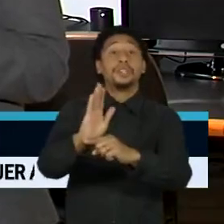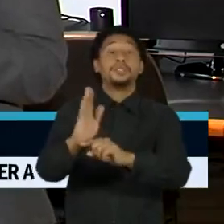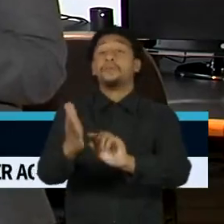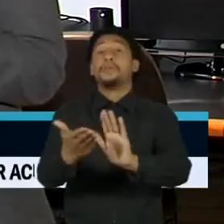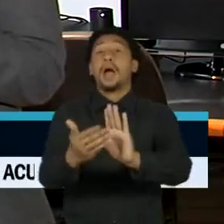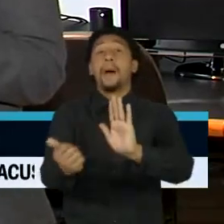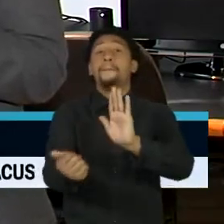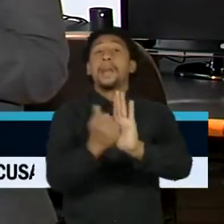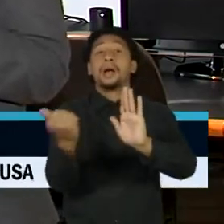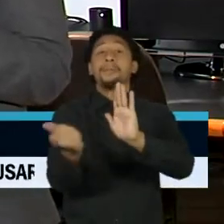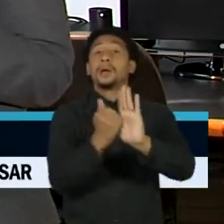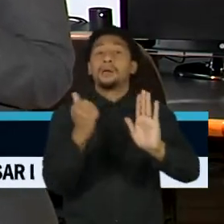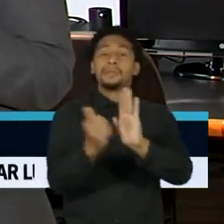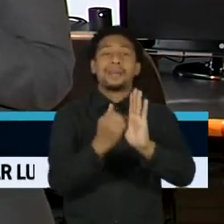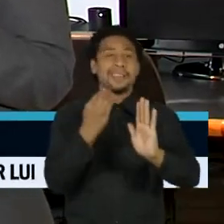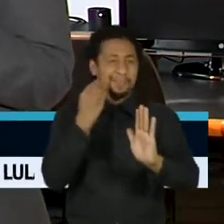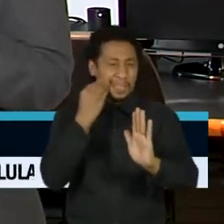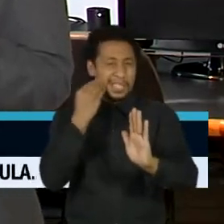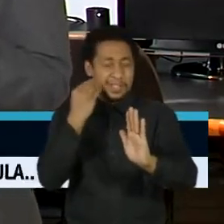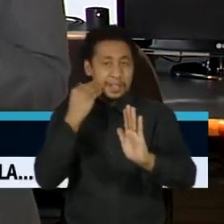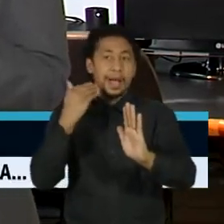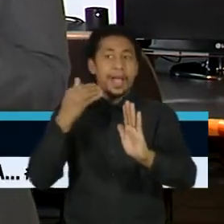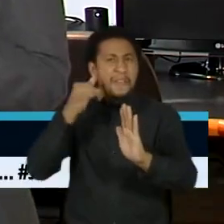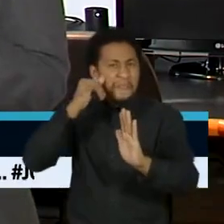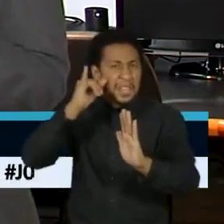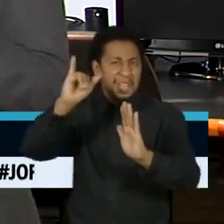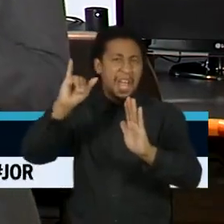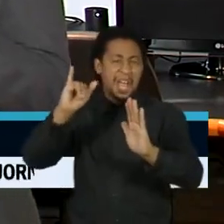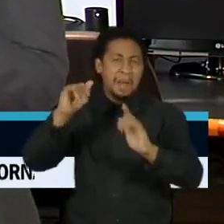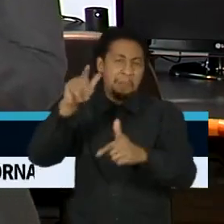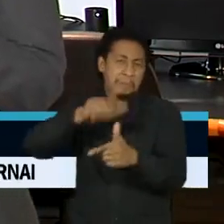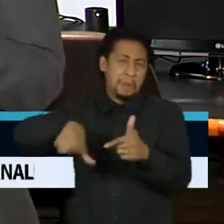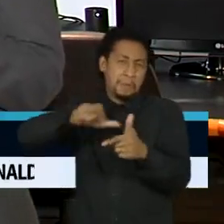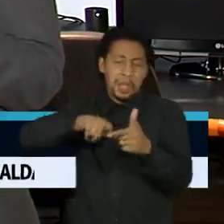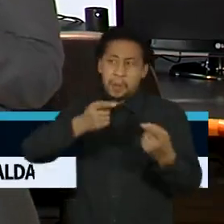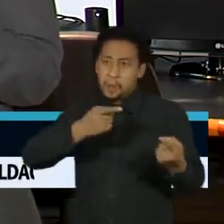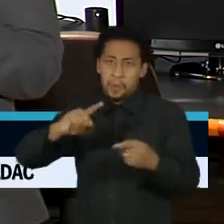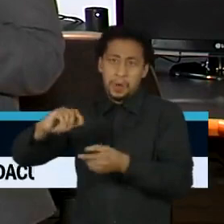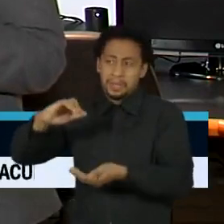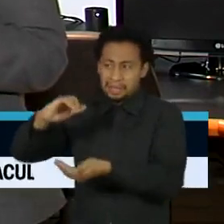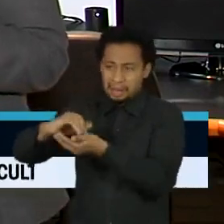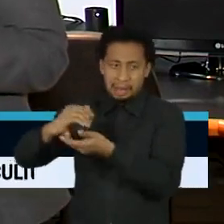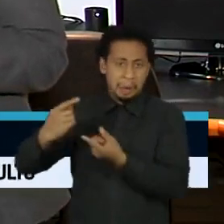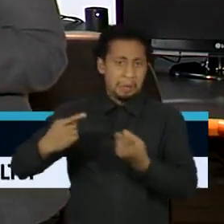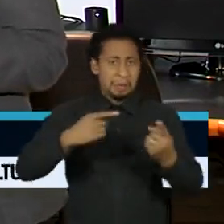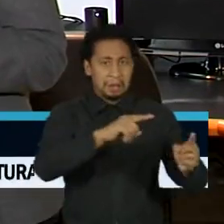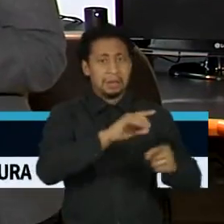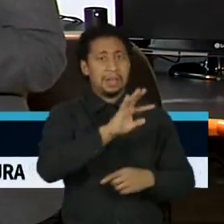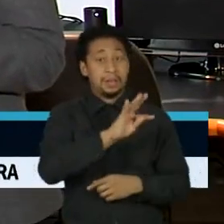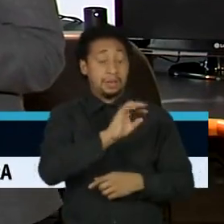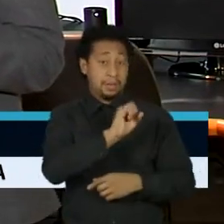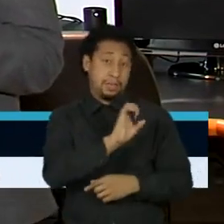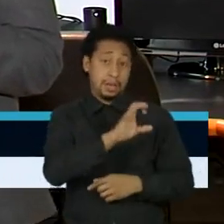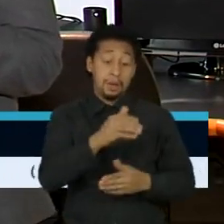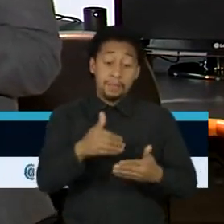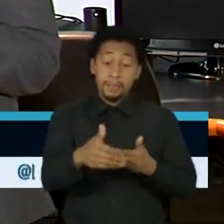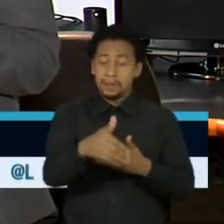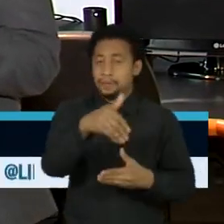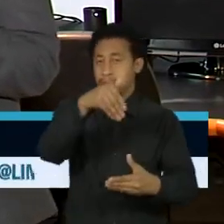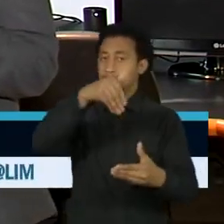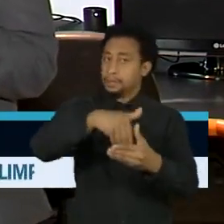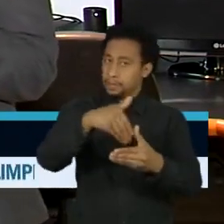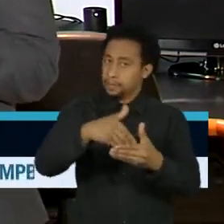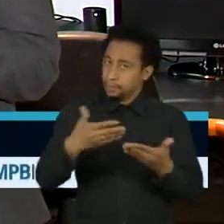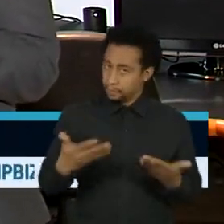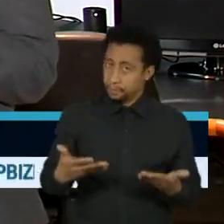Seria um movimento para evitar retaliações por parte do STF e TSE na reta final da campanha eleitoral.